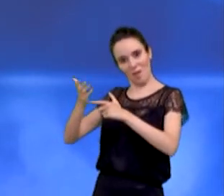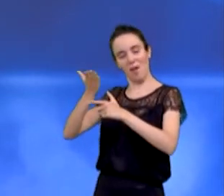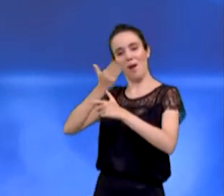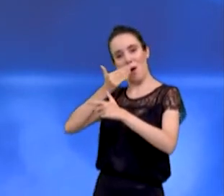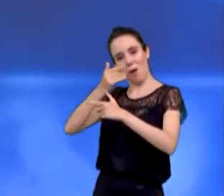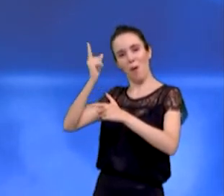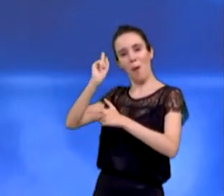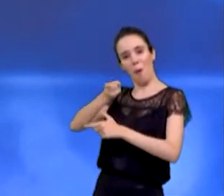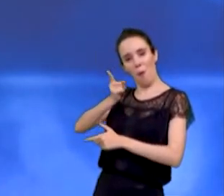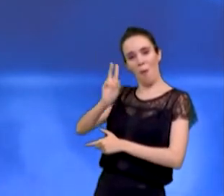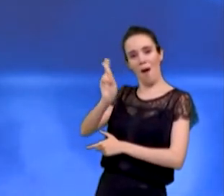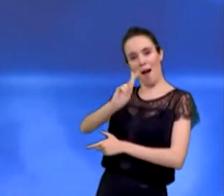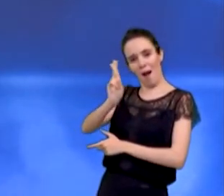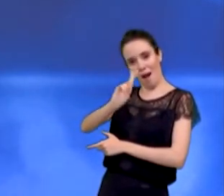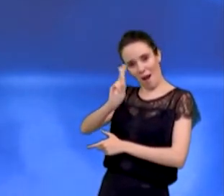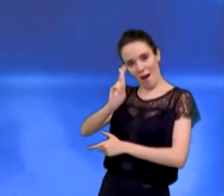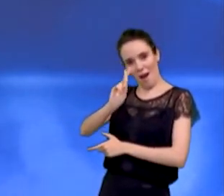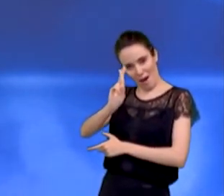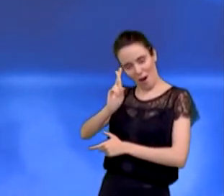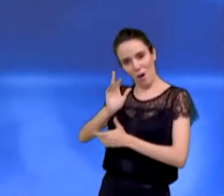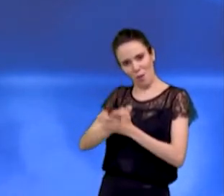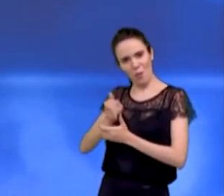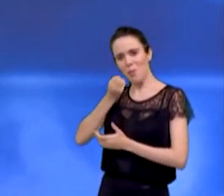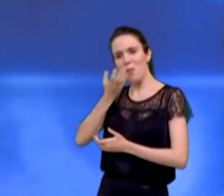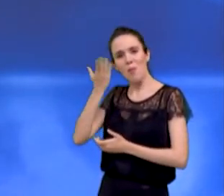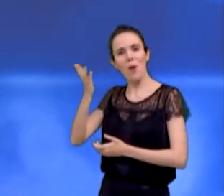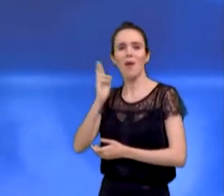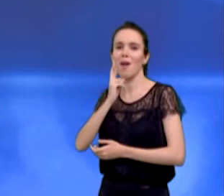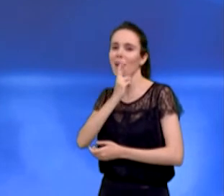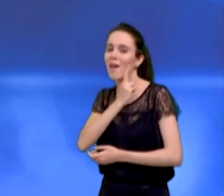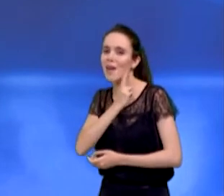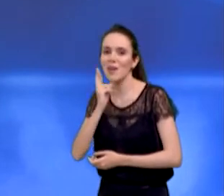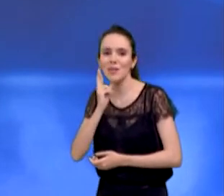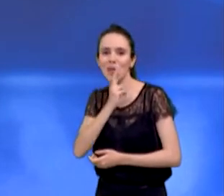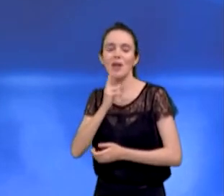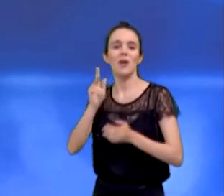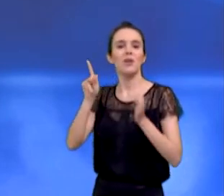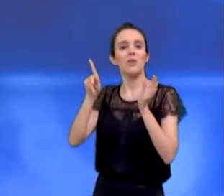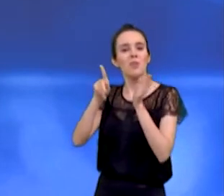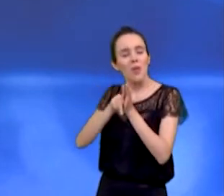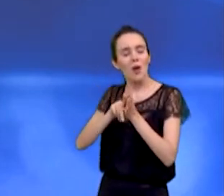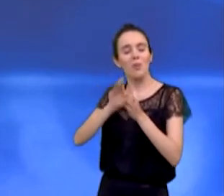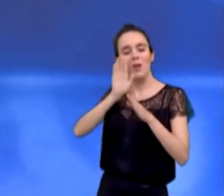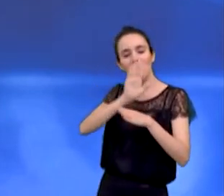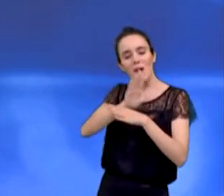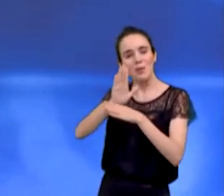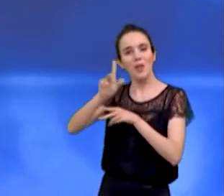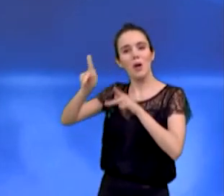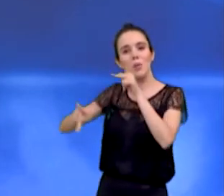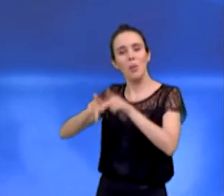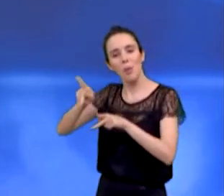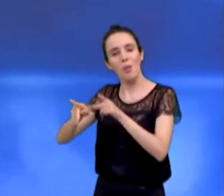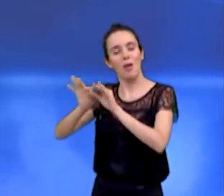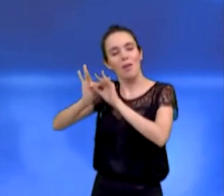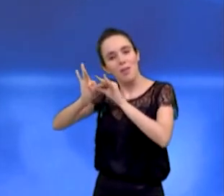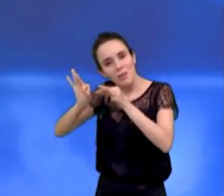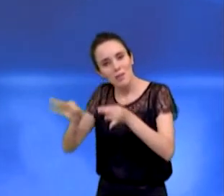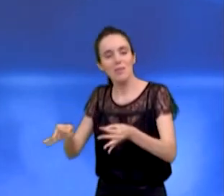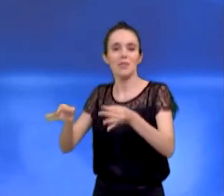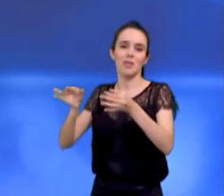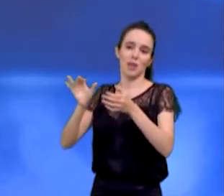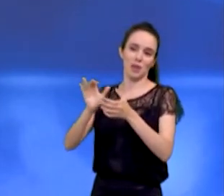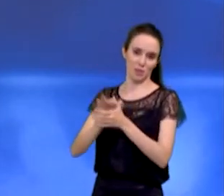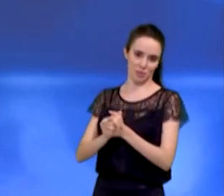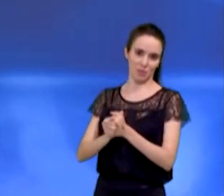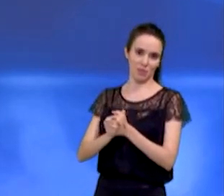a refeição a R$,00, nos bairros mais distantes da cidade, nos distritos, para que a população possa se beneficiar e também